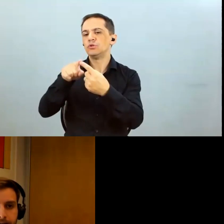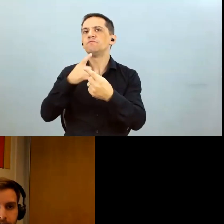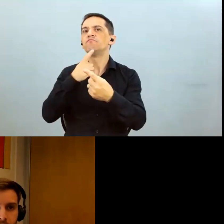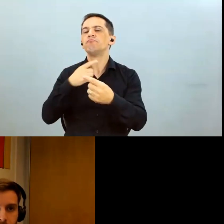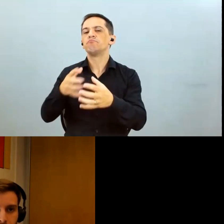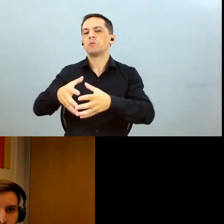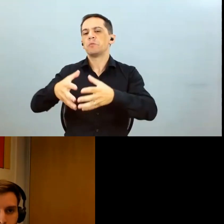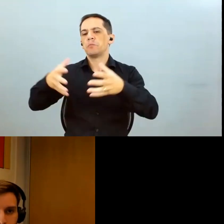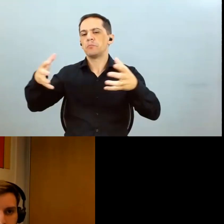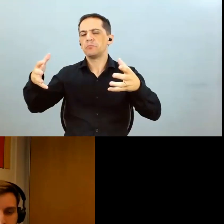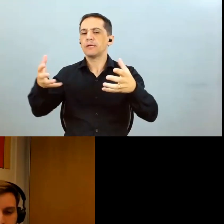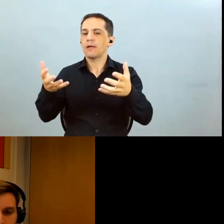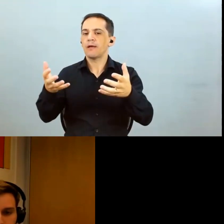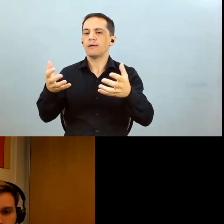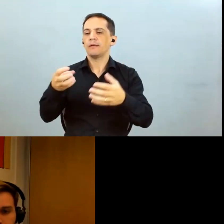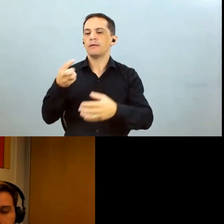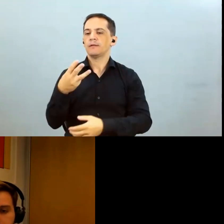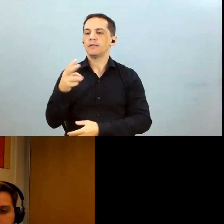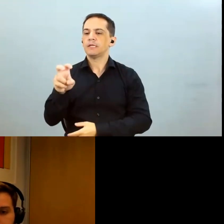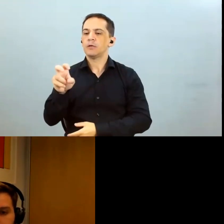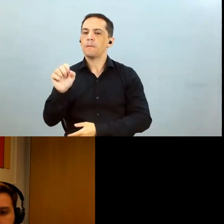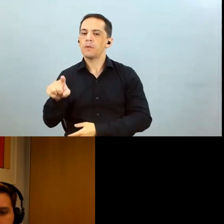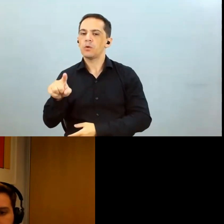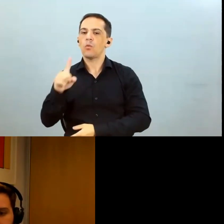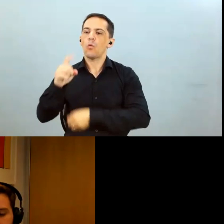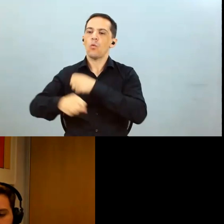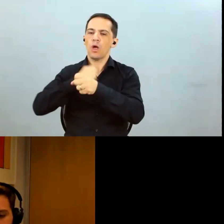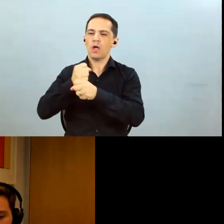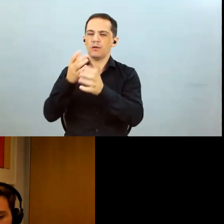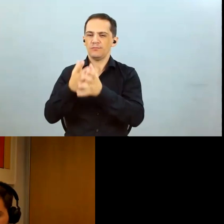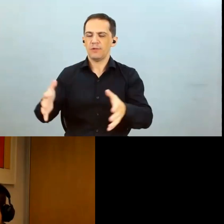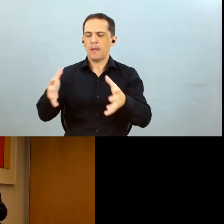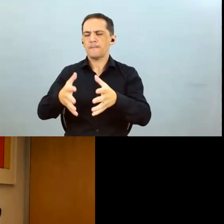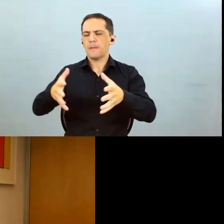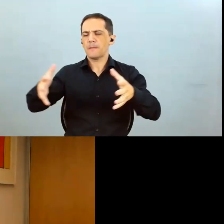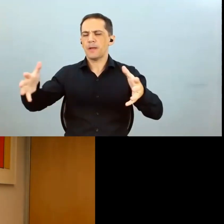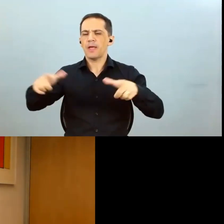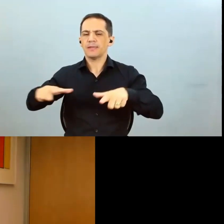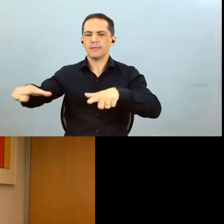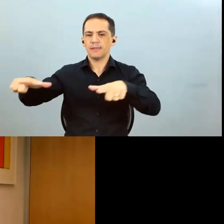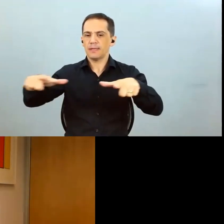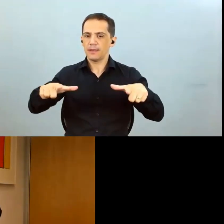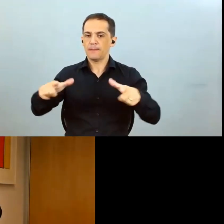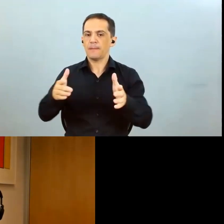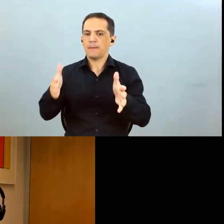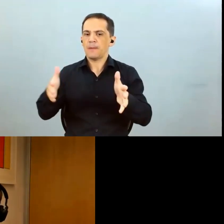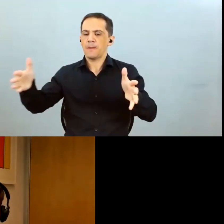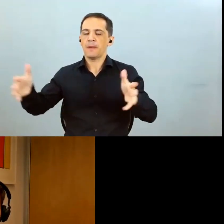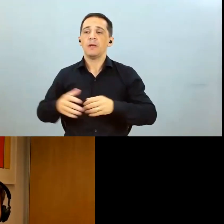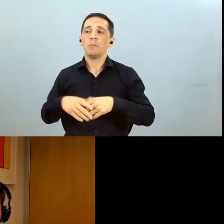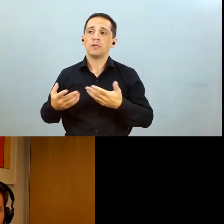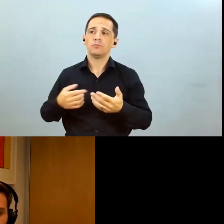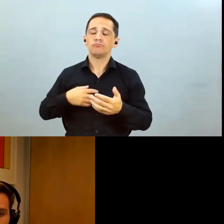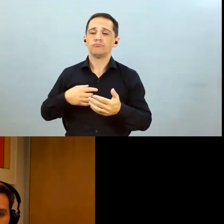entre 30 e 35 mil hectares por ano e daí eu queria discutir aqui um ponto a questão